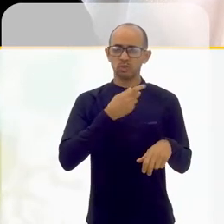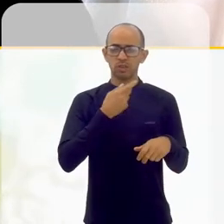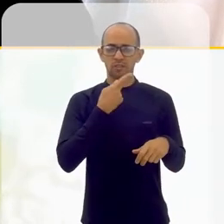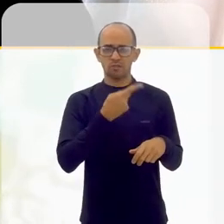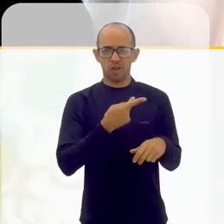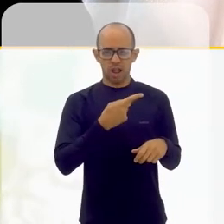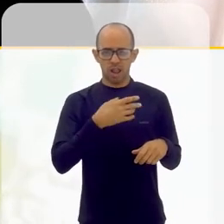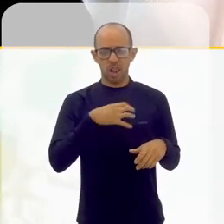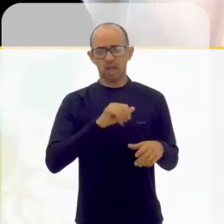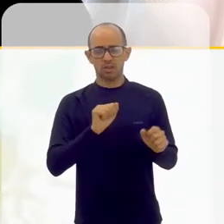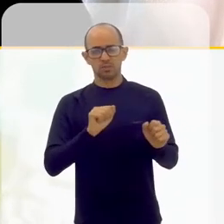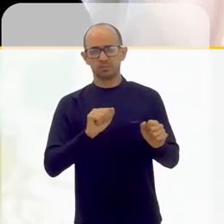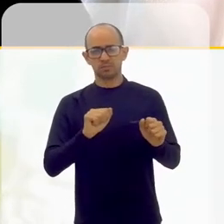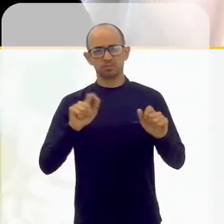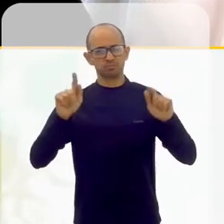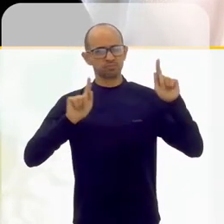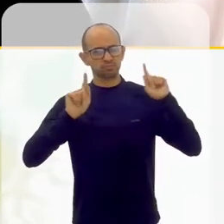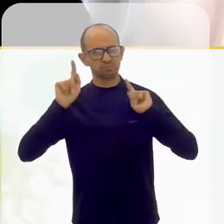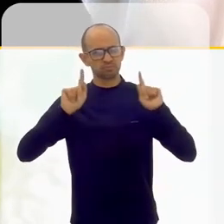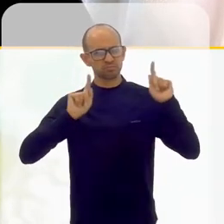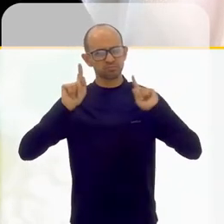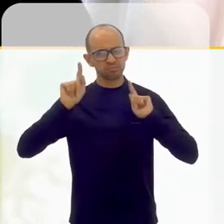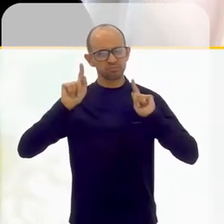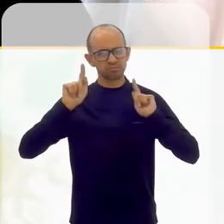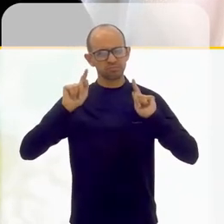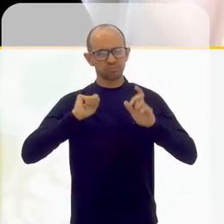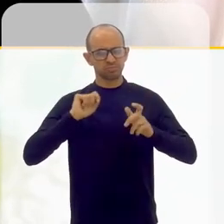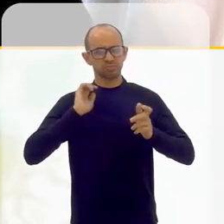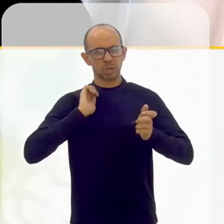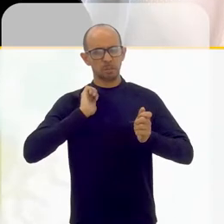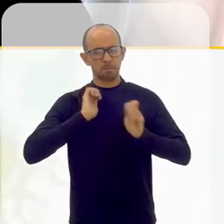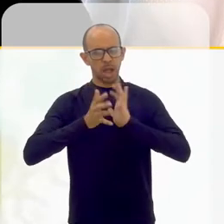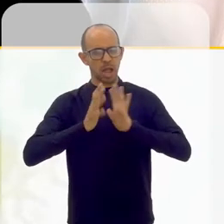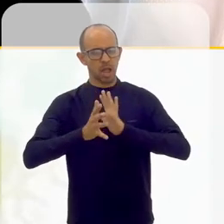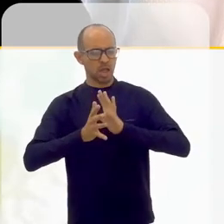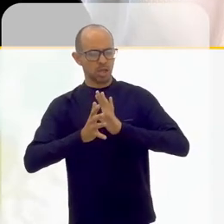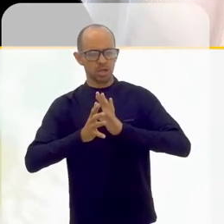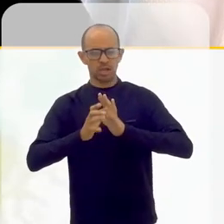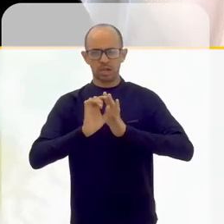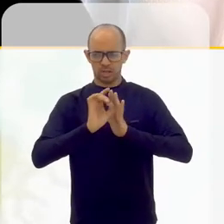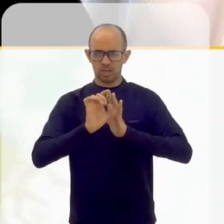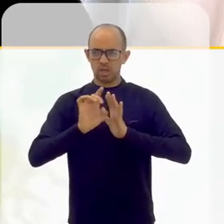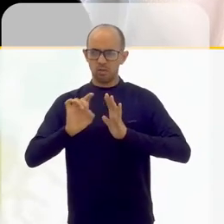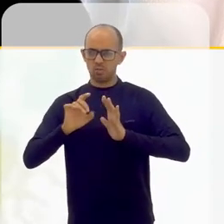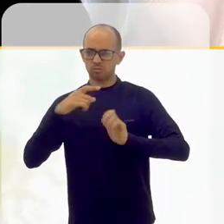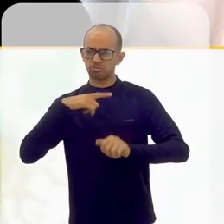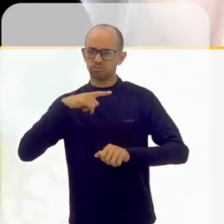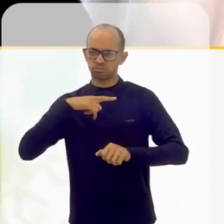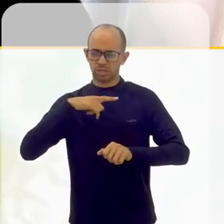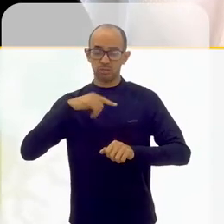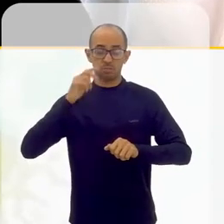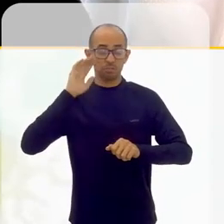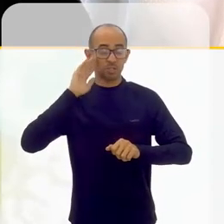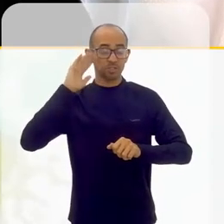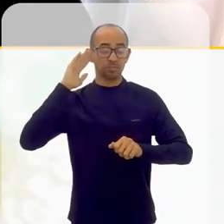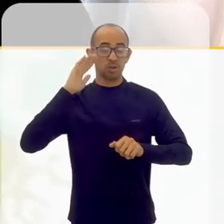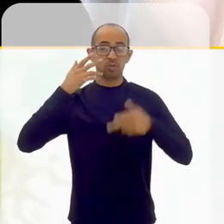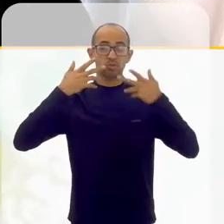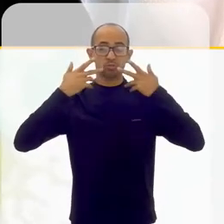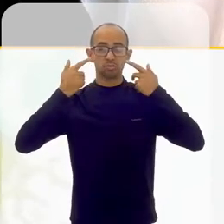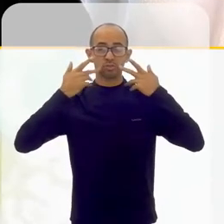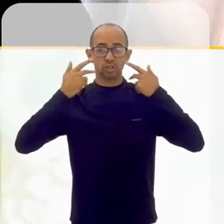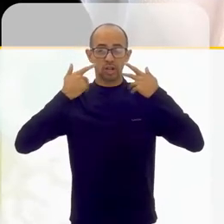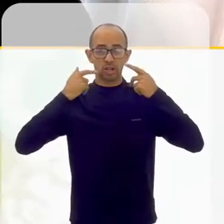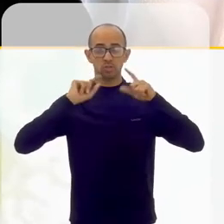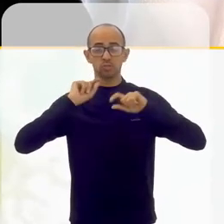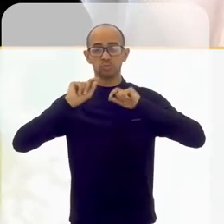importante. A forma como eu me gesticulo é importante. E aí, nesse sentido, ainda mais no trabalho de teatro,